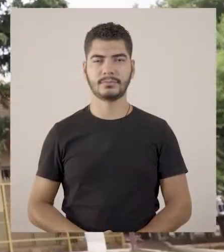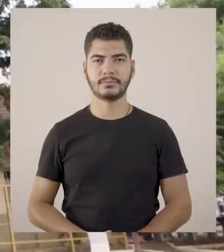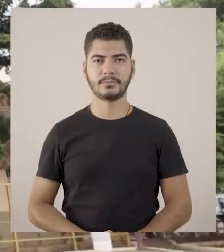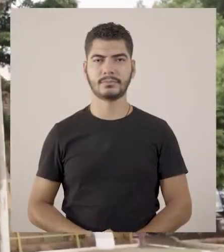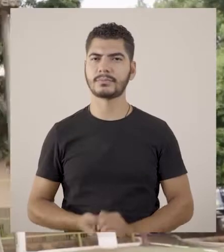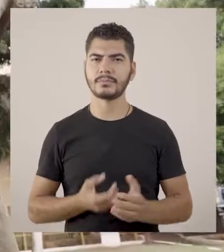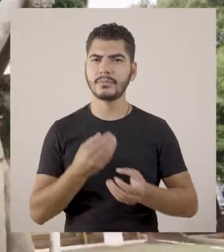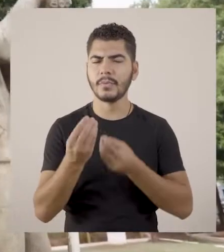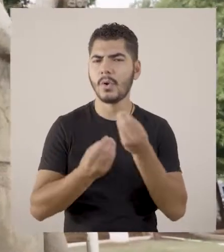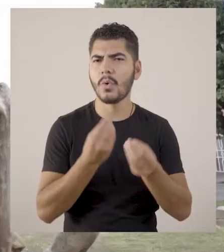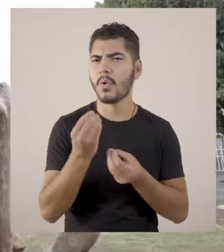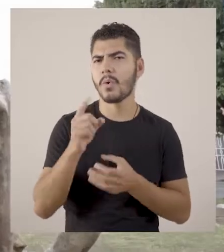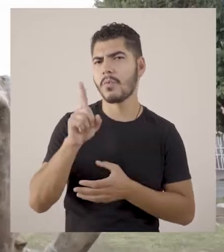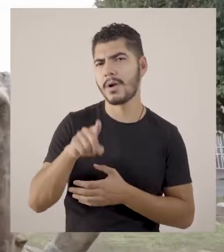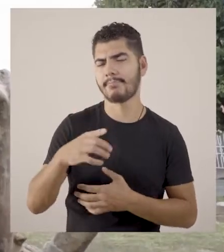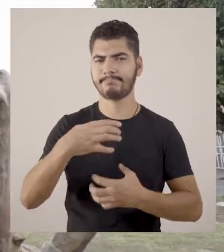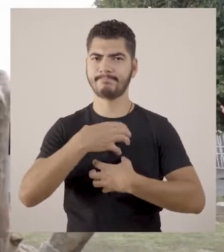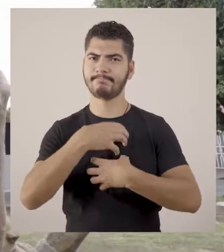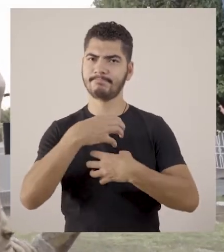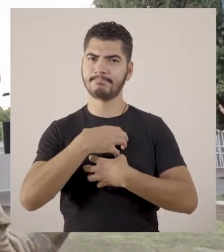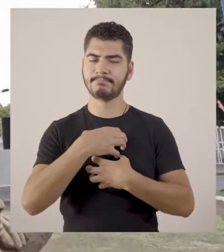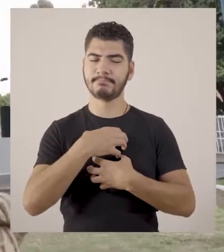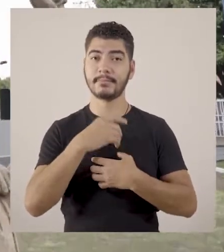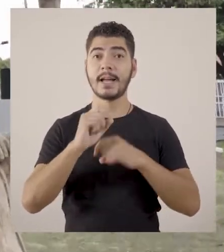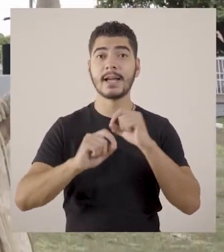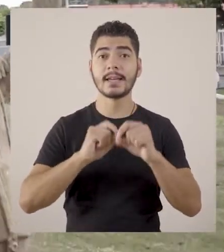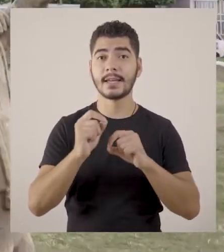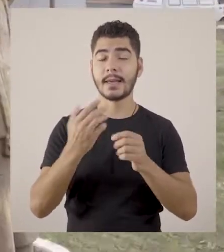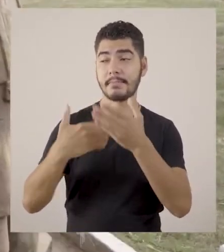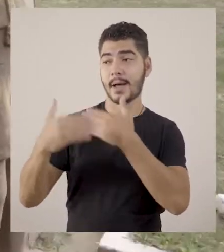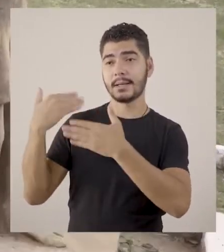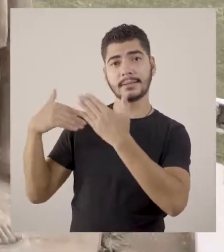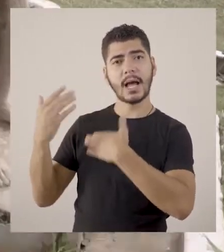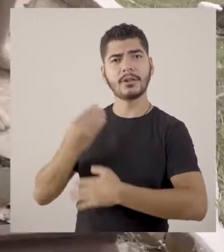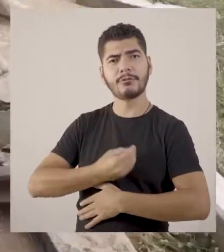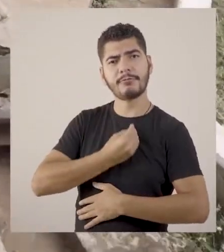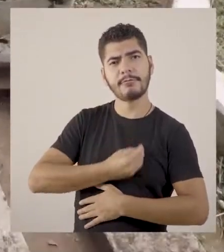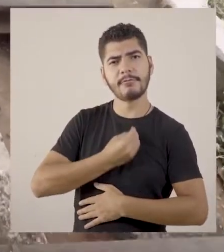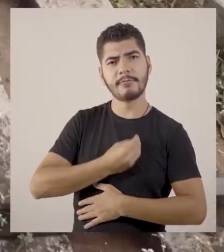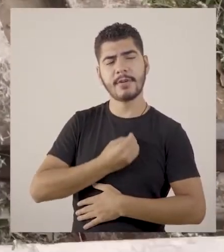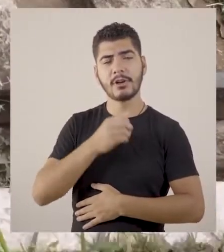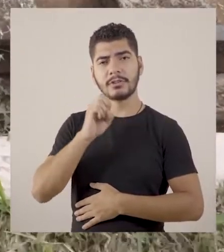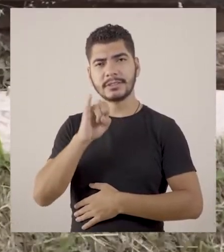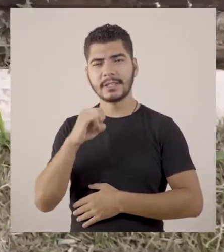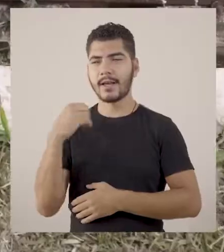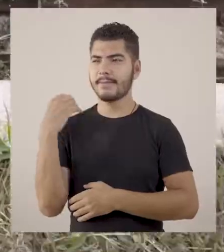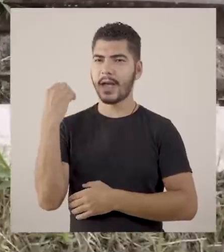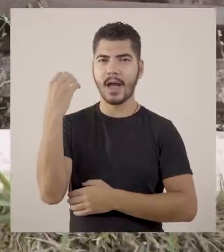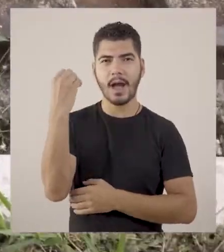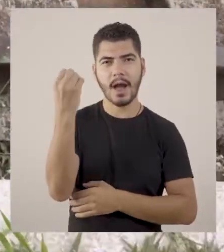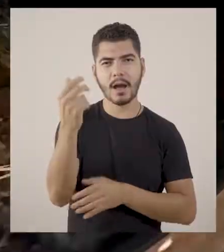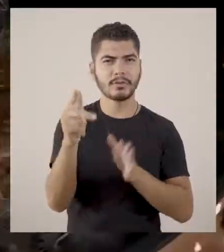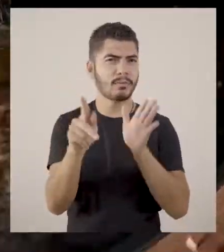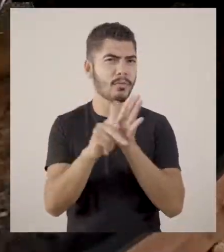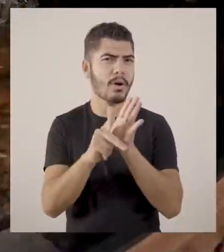Como será a sensação de quem viveu os tempos passados ao viajar de trem?